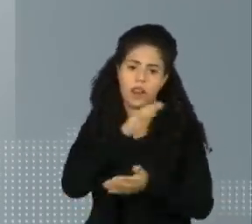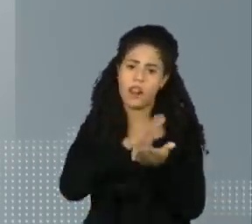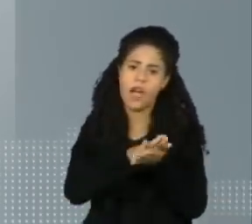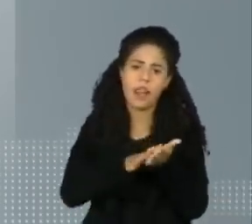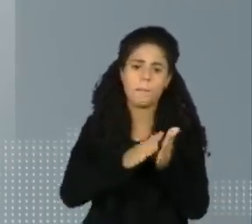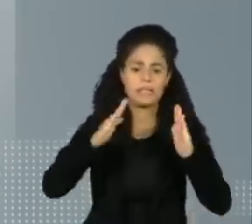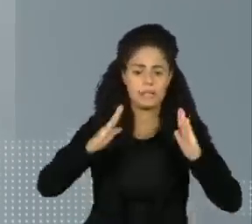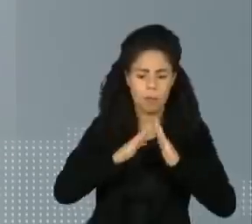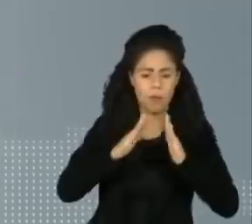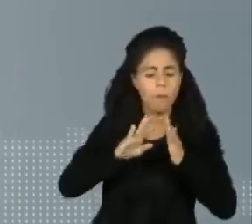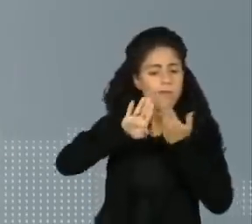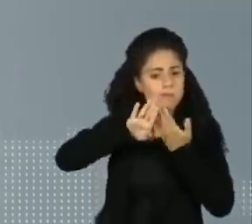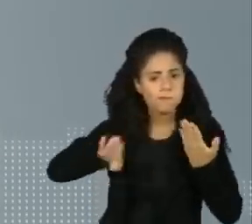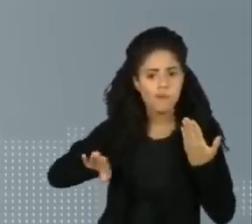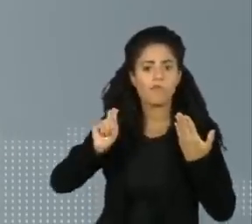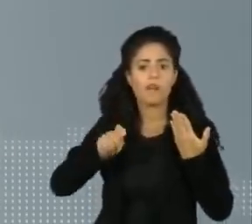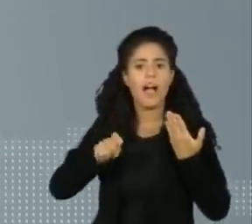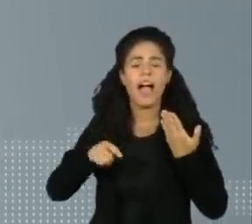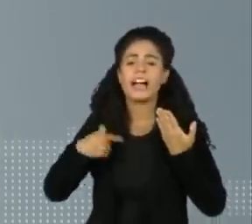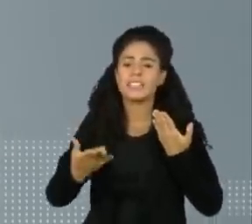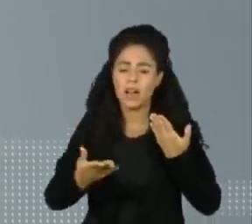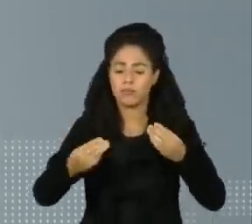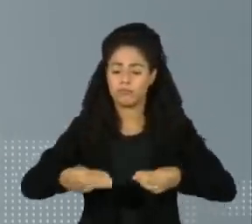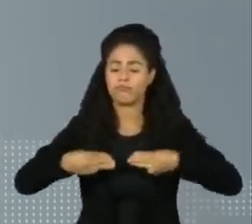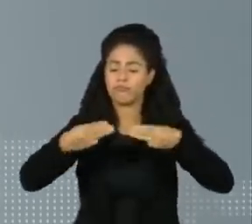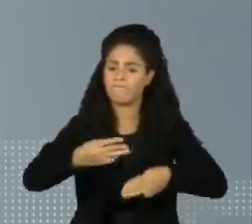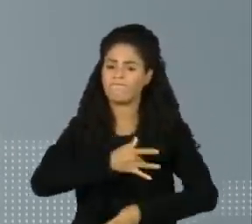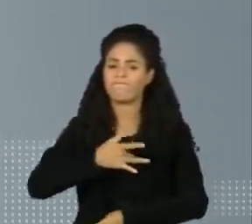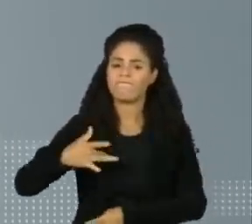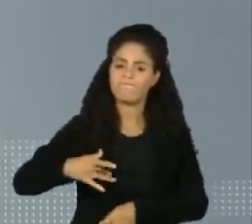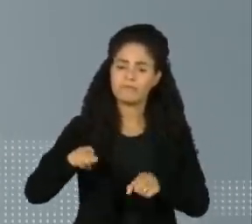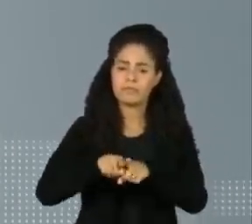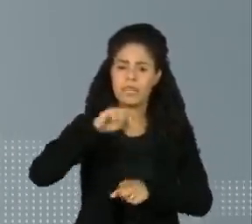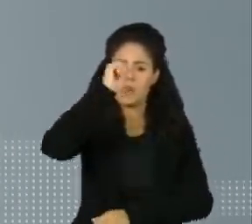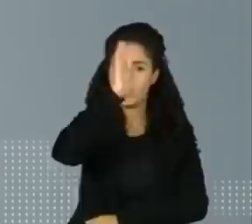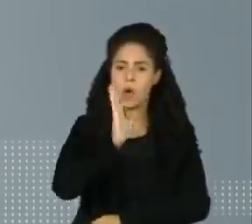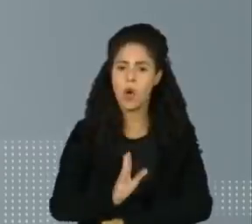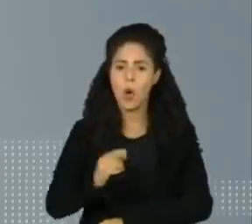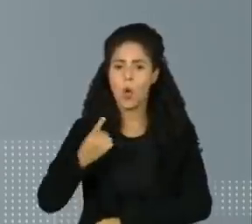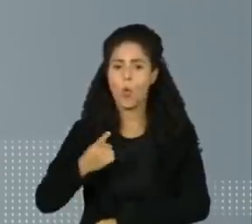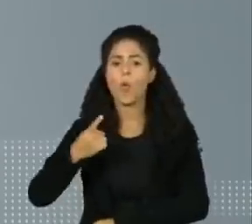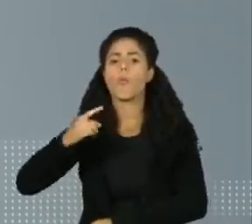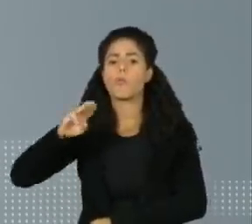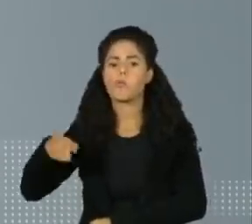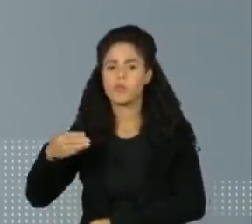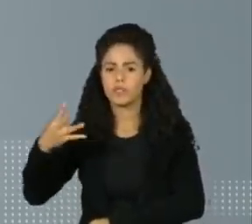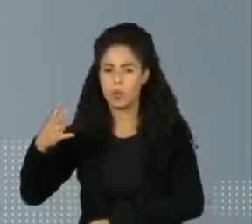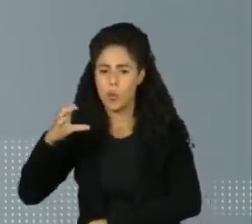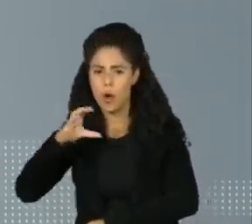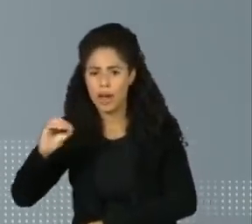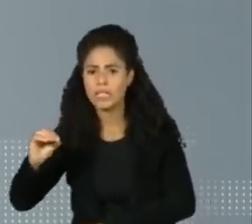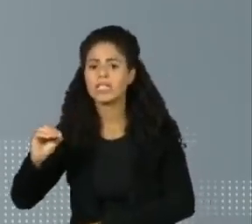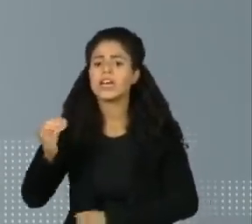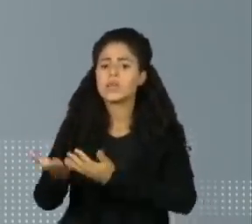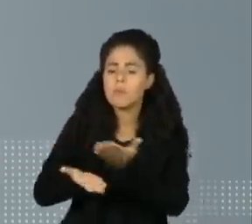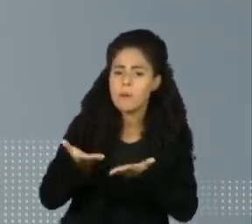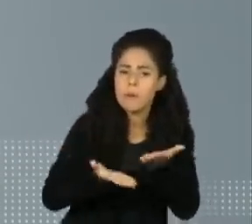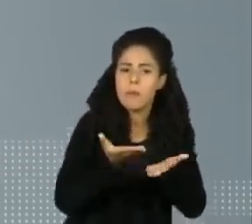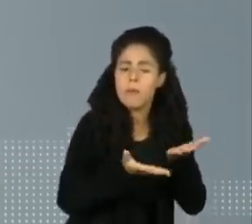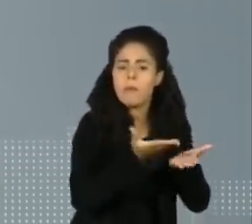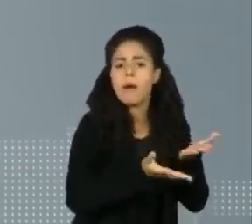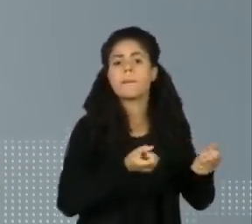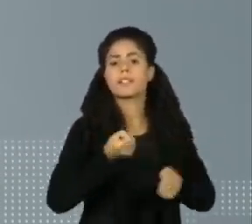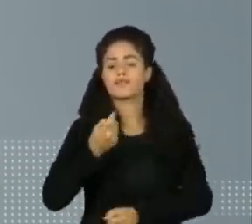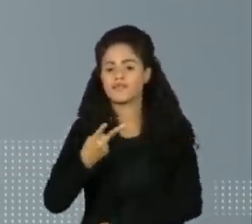declaração quando possível. Segundo o Ministério da Saúde, o Brasil tem 1,4 milhão de pacientes em acompanhamento